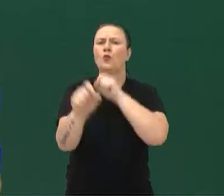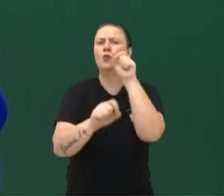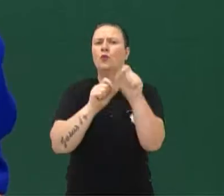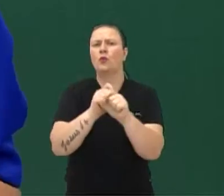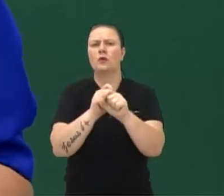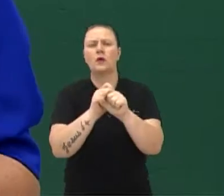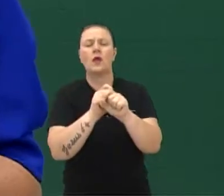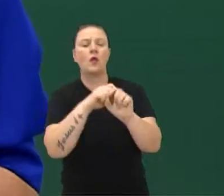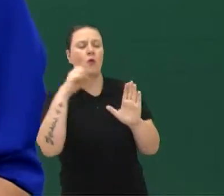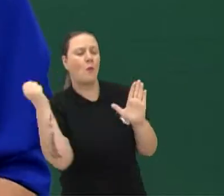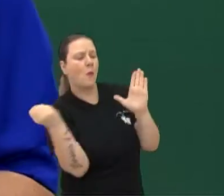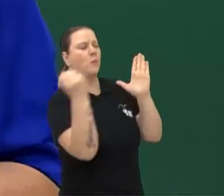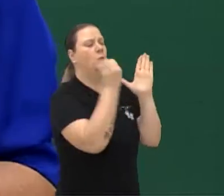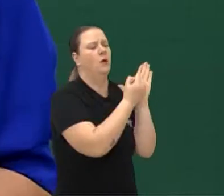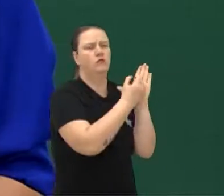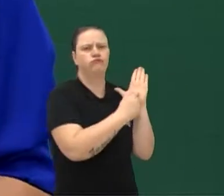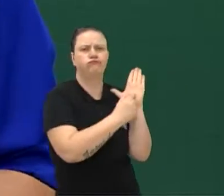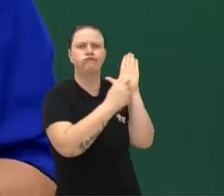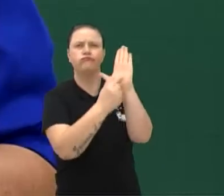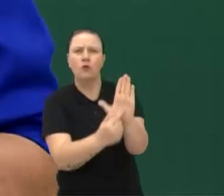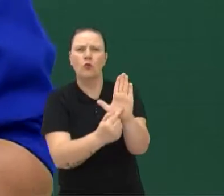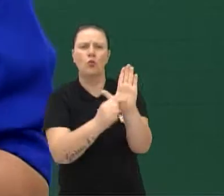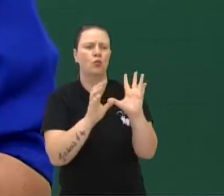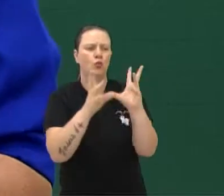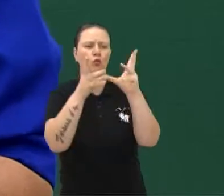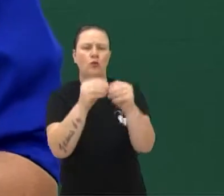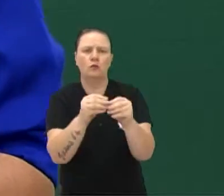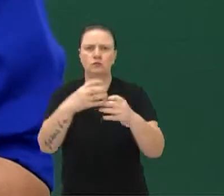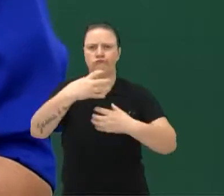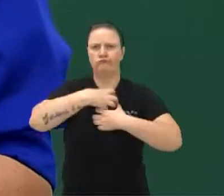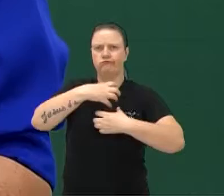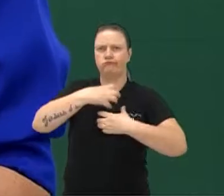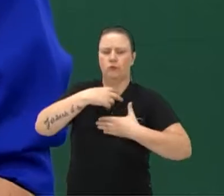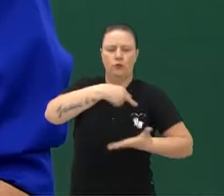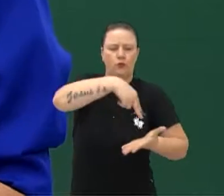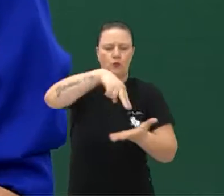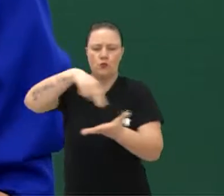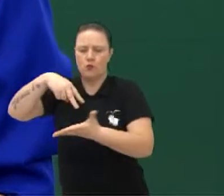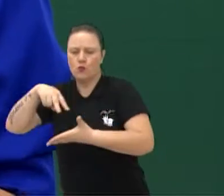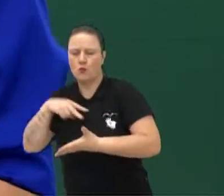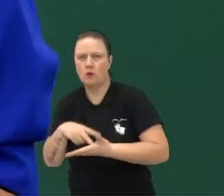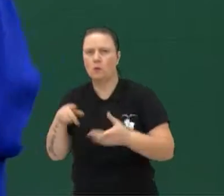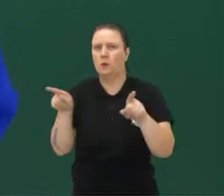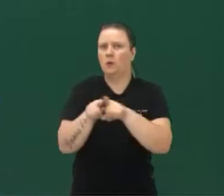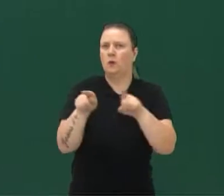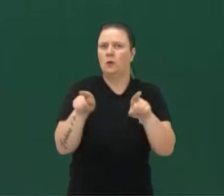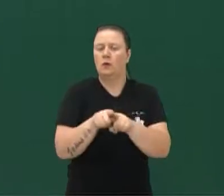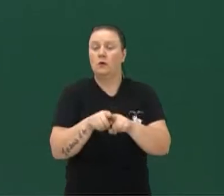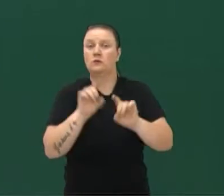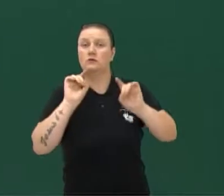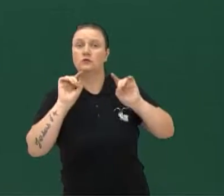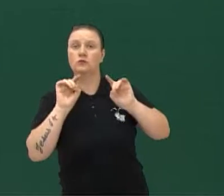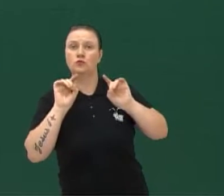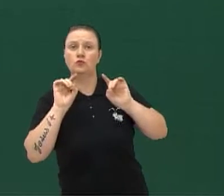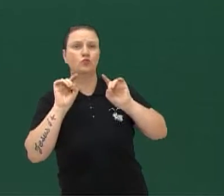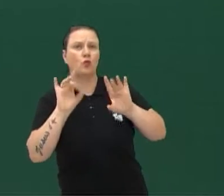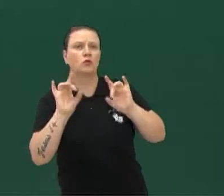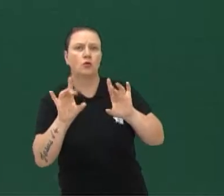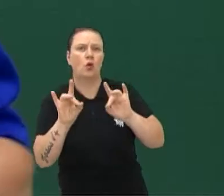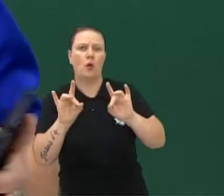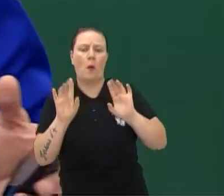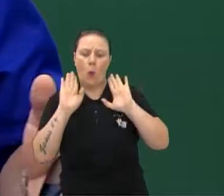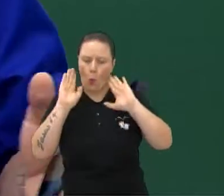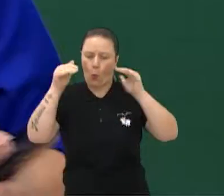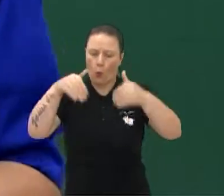todos os ritmos de danças urbanas. Então, street dance, na verdade, não é um ritmo